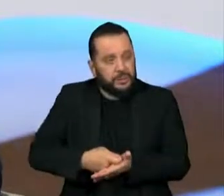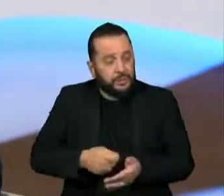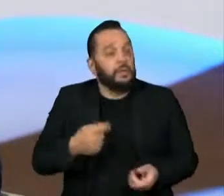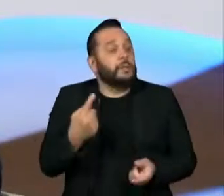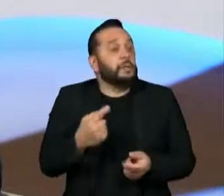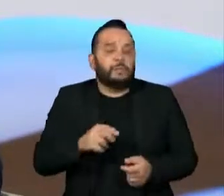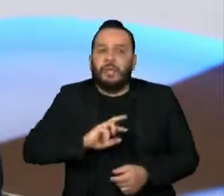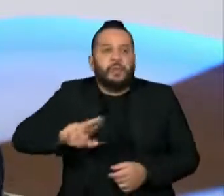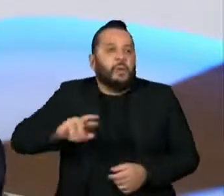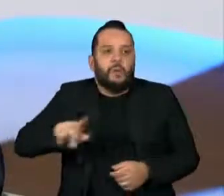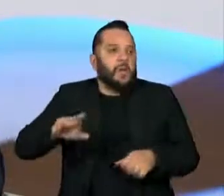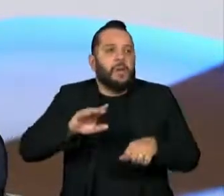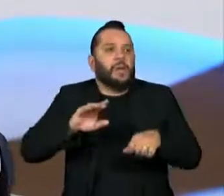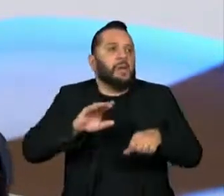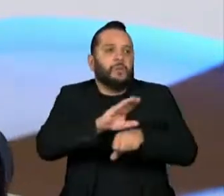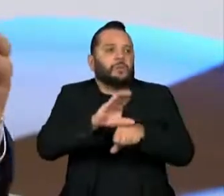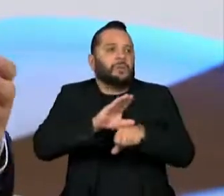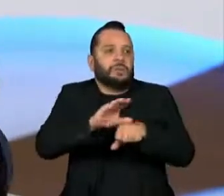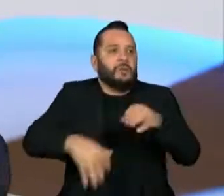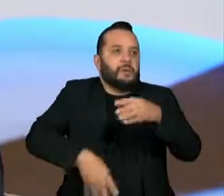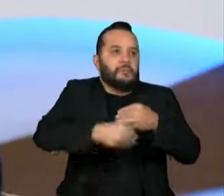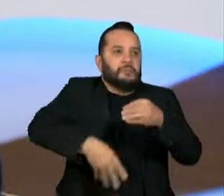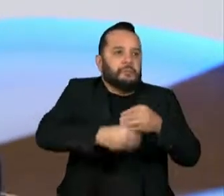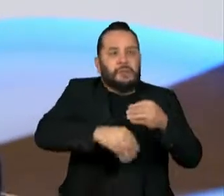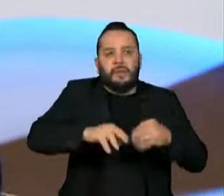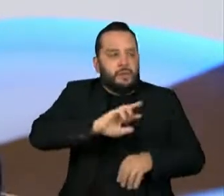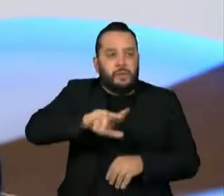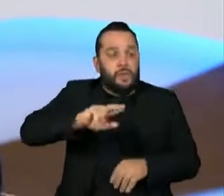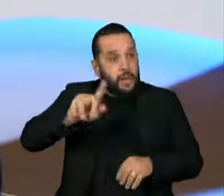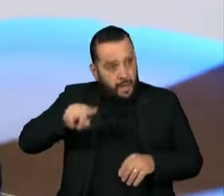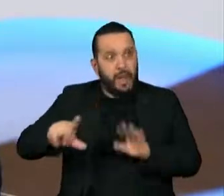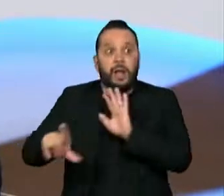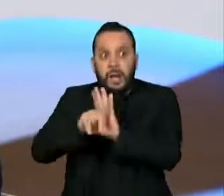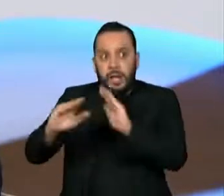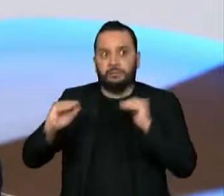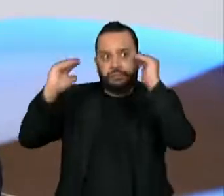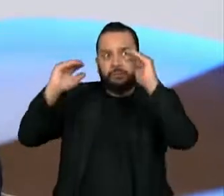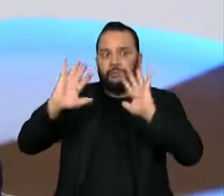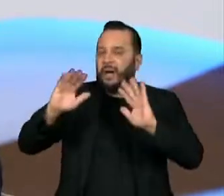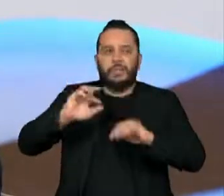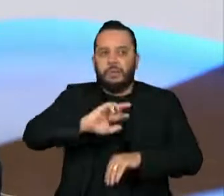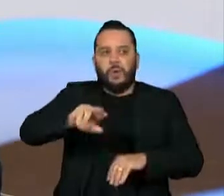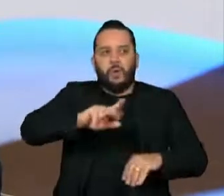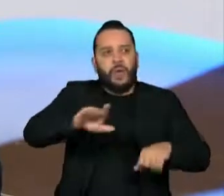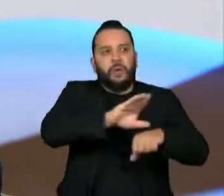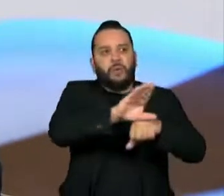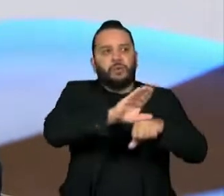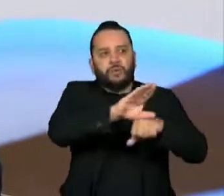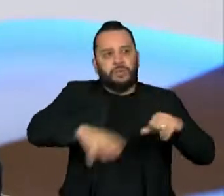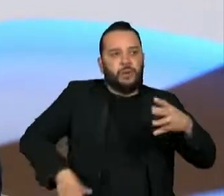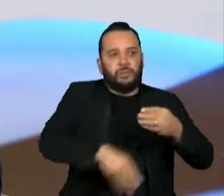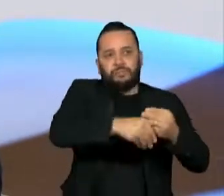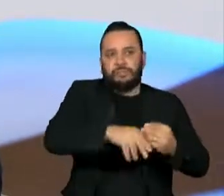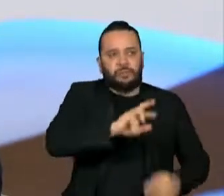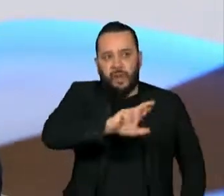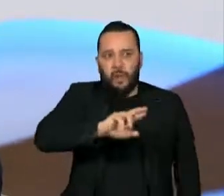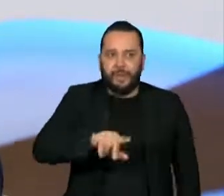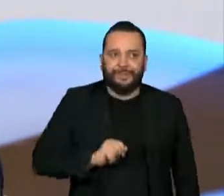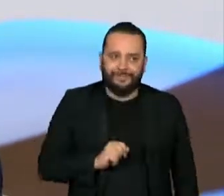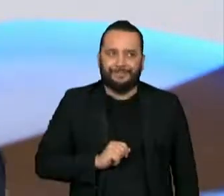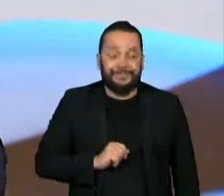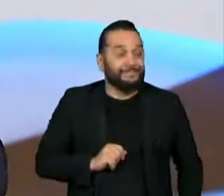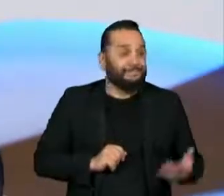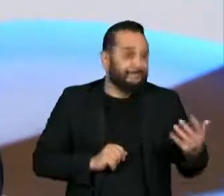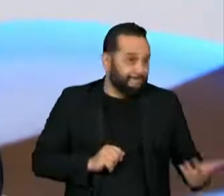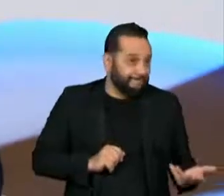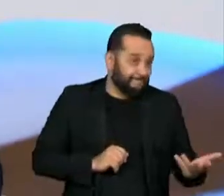constitucional, uma lei que tem um status alto, mas é uma lei que não tem o status de emenda constitucional. E